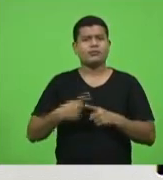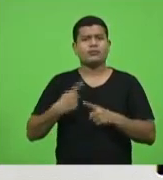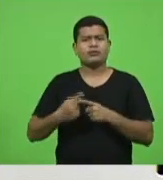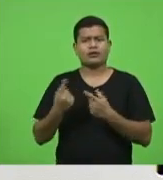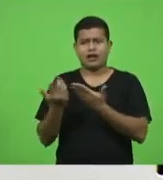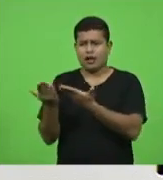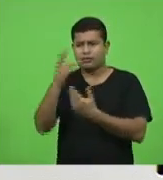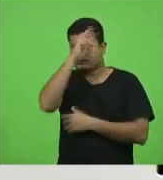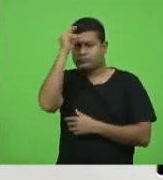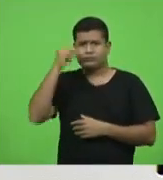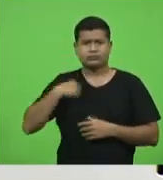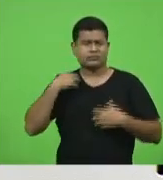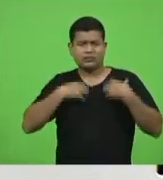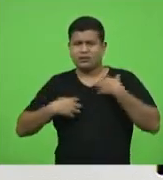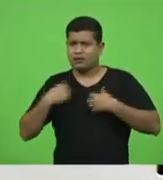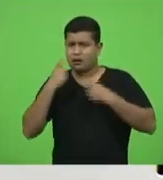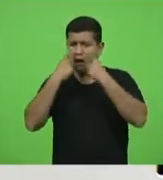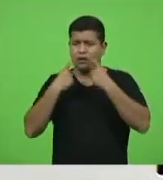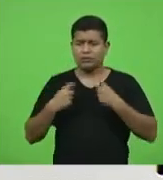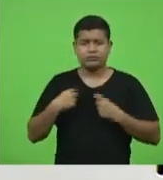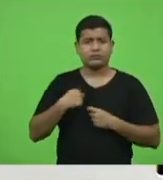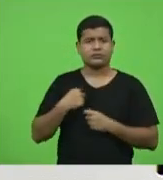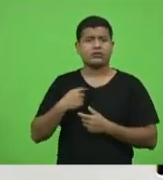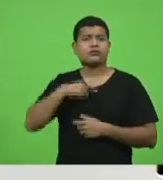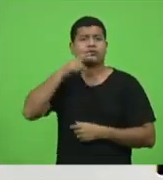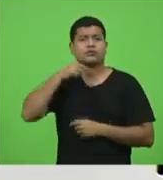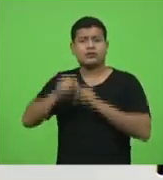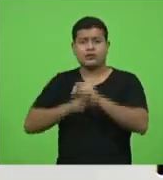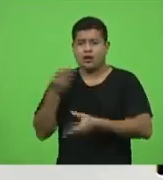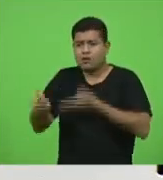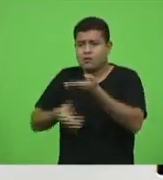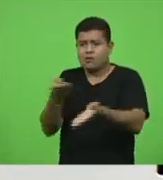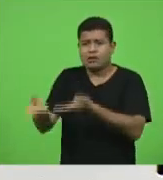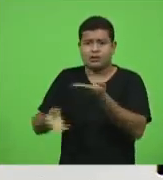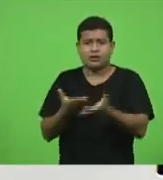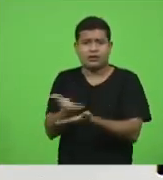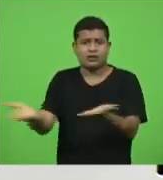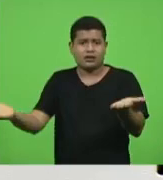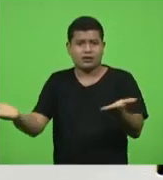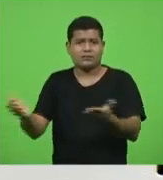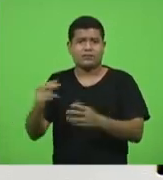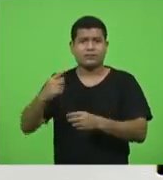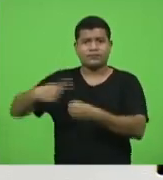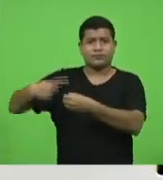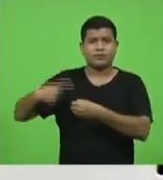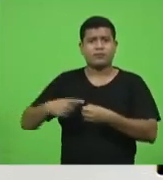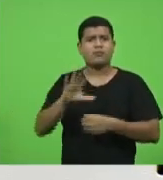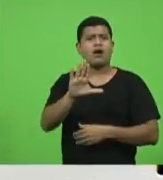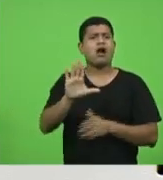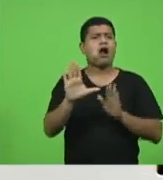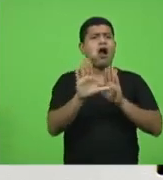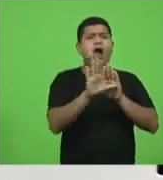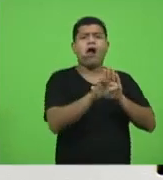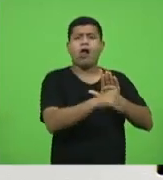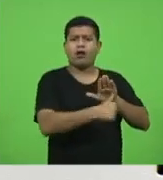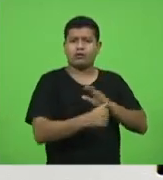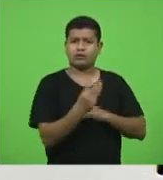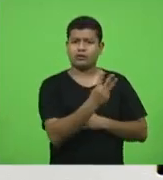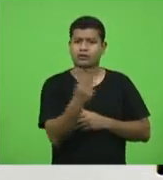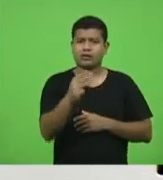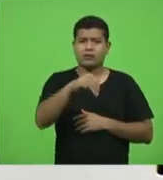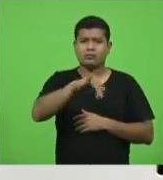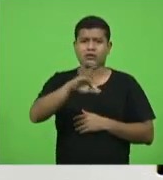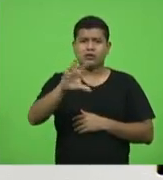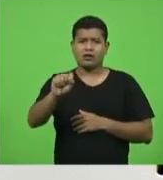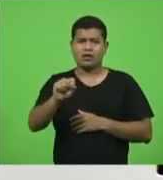apavorado porque não consegue cuidar os seus munícipes é arranhar e o roubo dos 33 milhões não arranhou